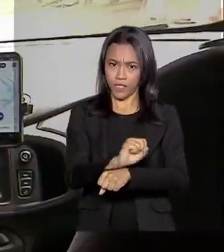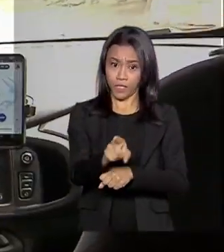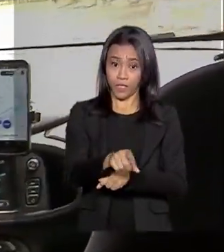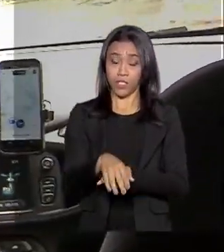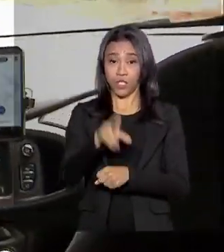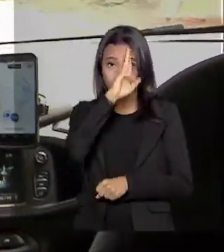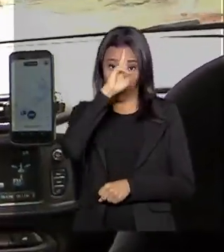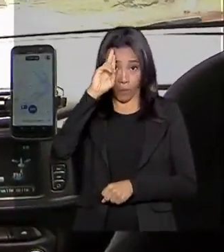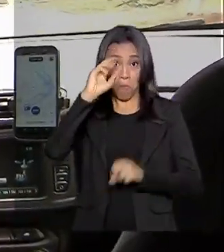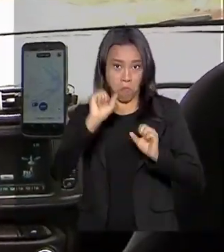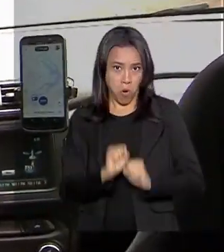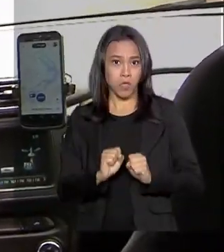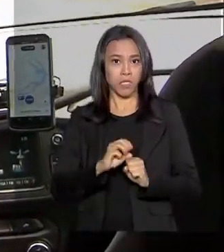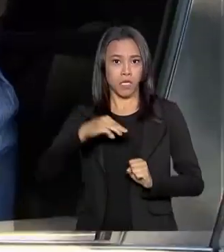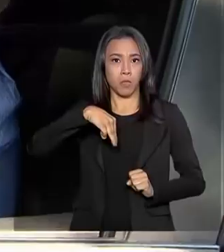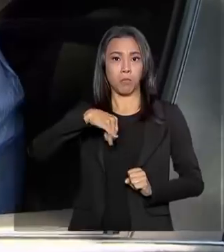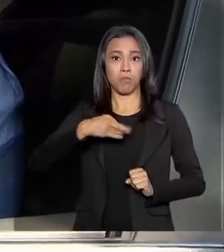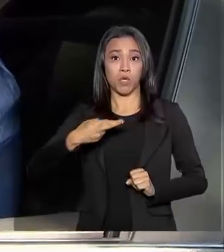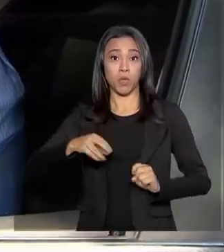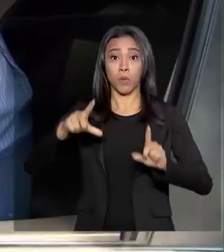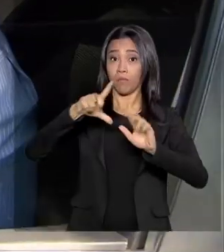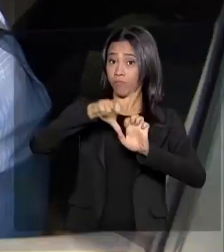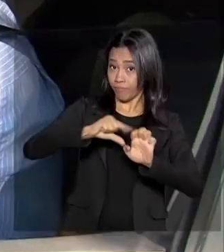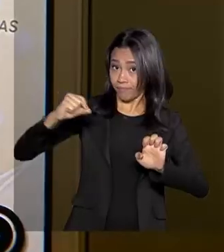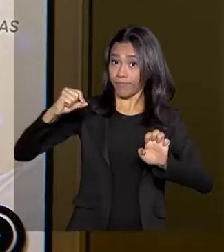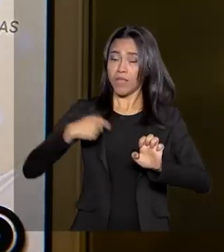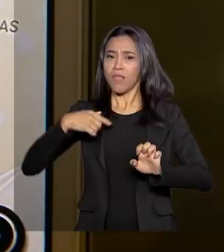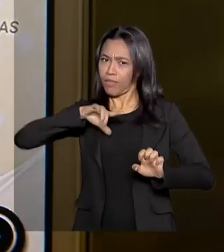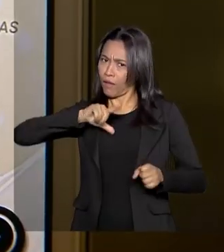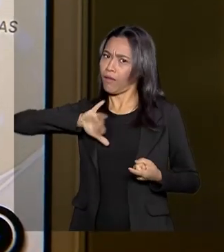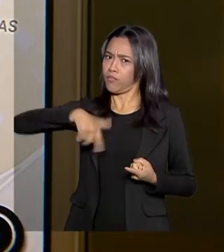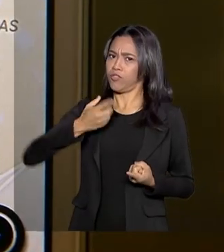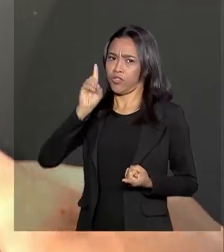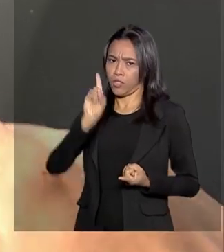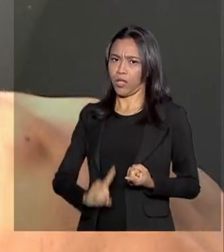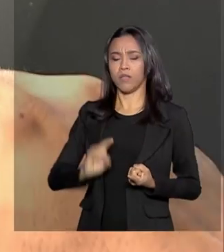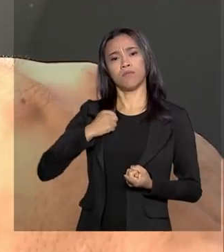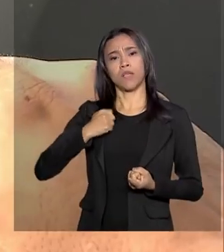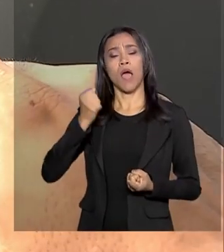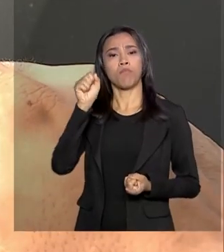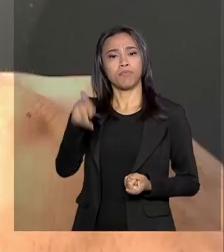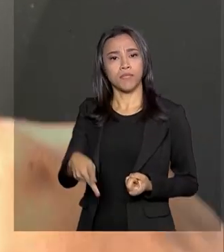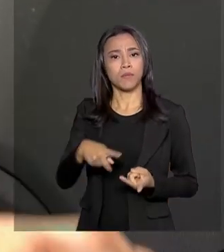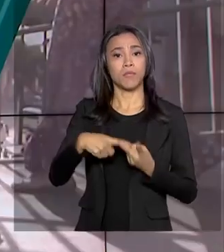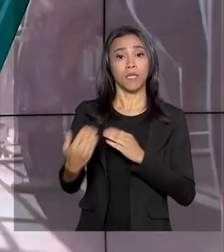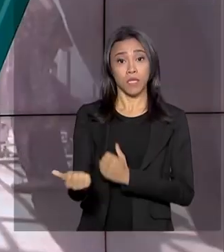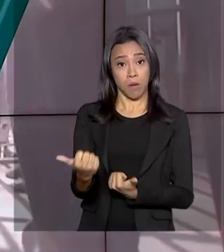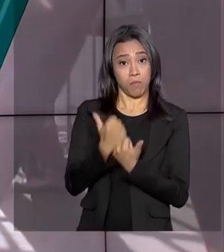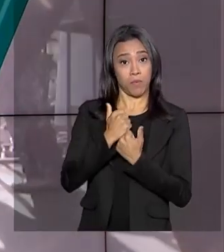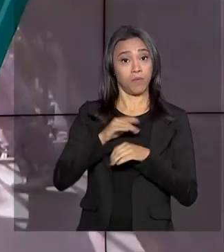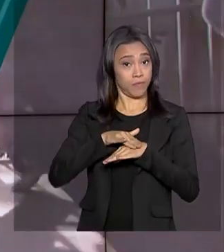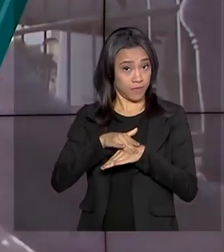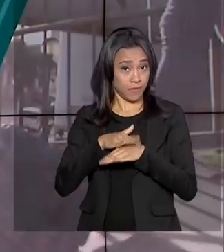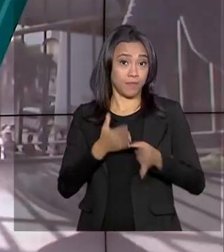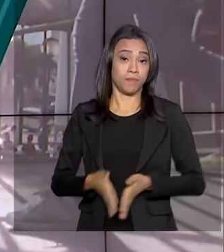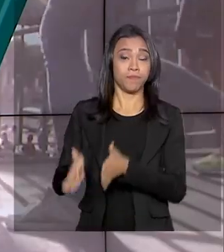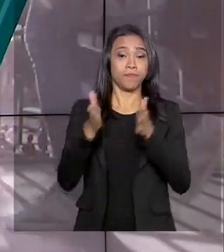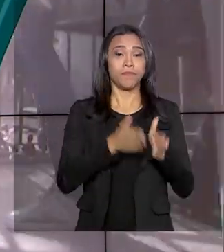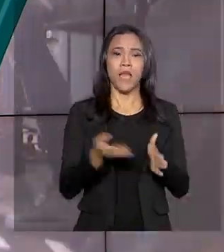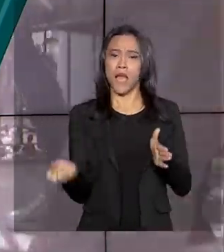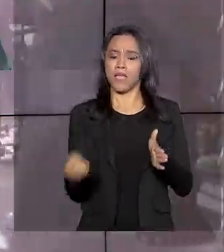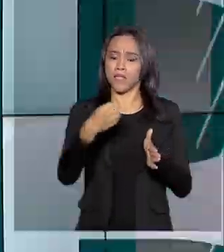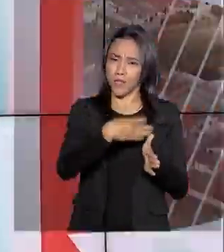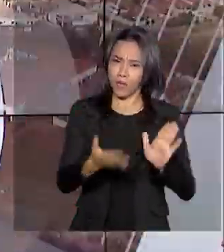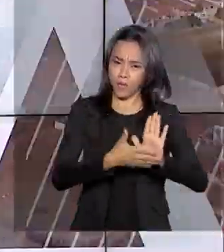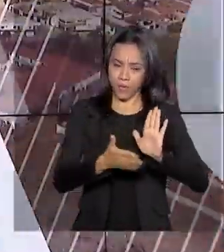tornar um microempreendedor individual, entre as vantagens, direitos, como aposentadoria e auxílio-doença. Nova Previdência já